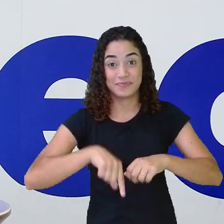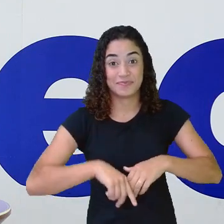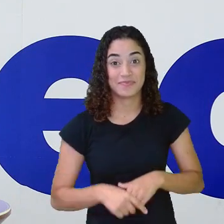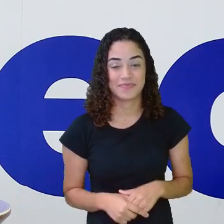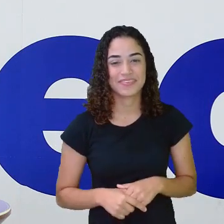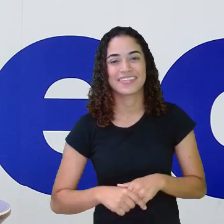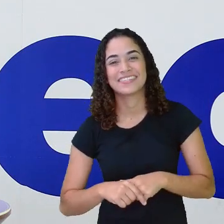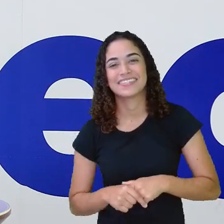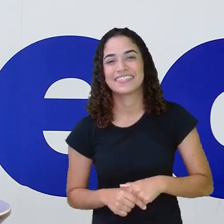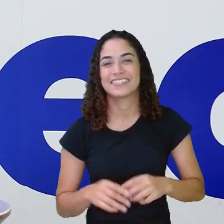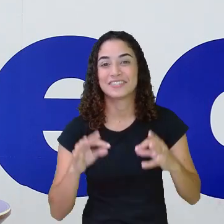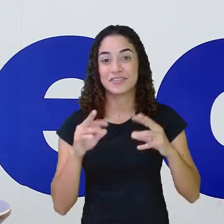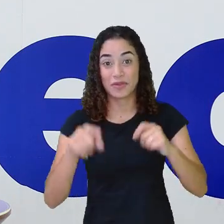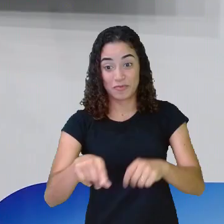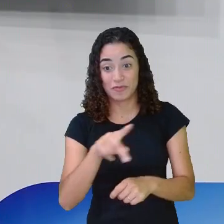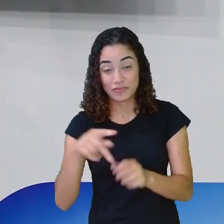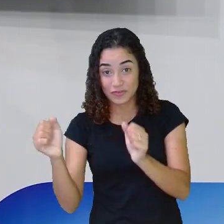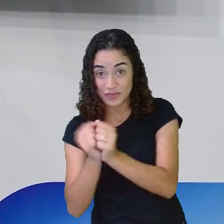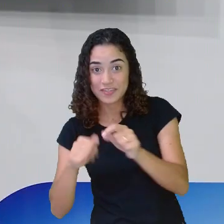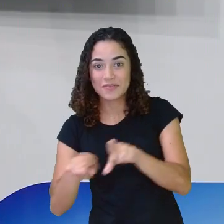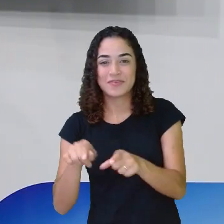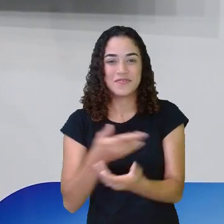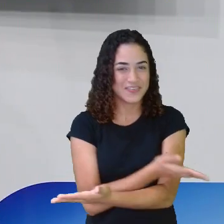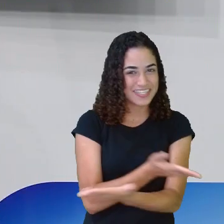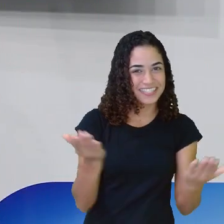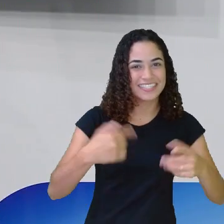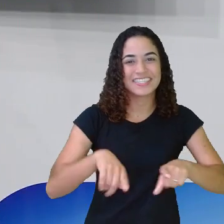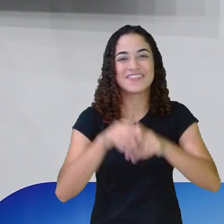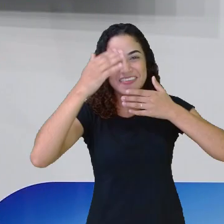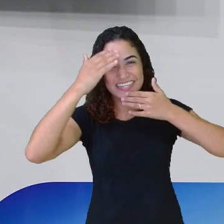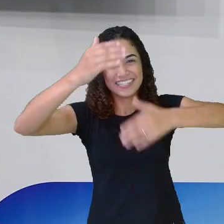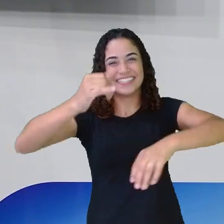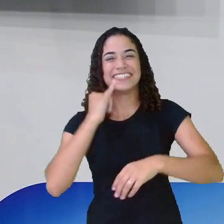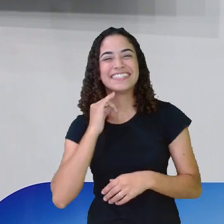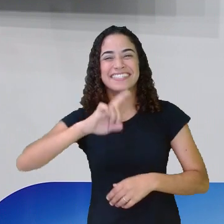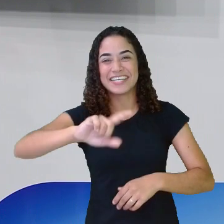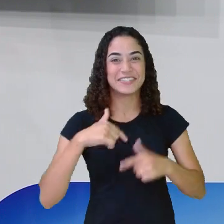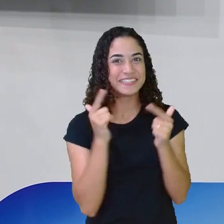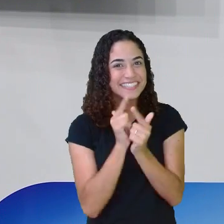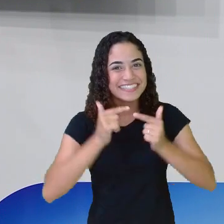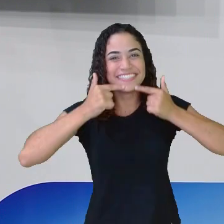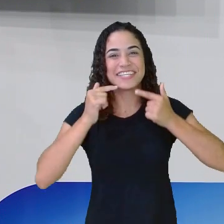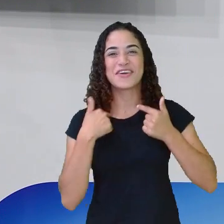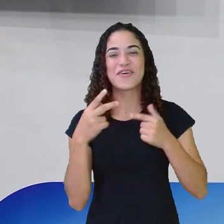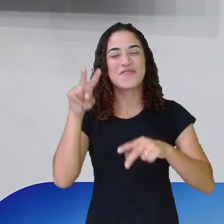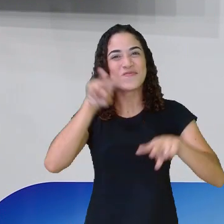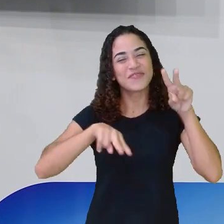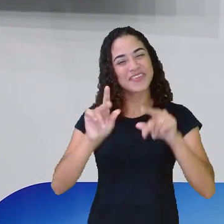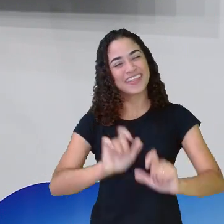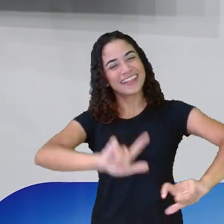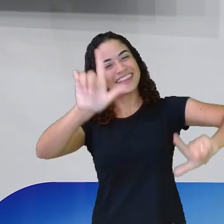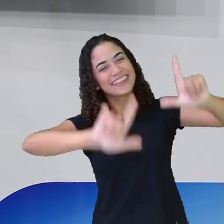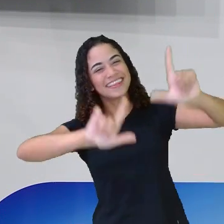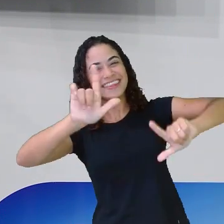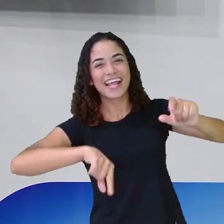professora e do quinto ano, claro. E vamos também agradecer a Ingrid, né? Sorridente aí. estava aqui olhando para a tela agora. Ela interpreta